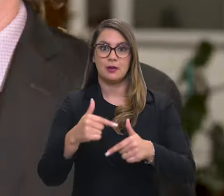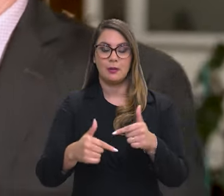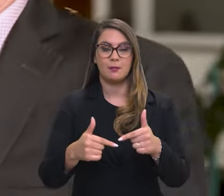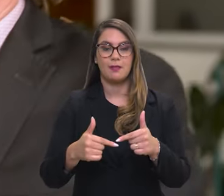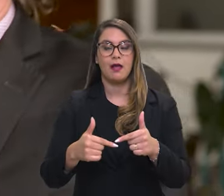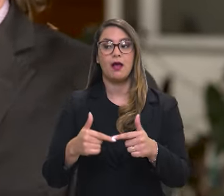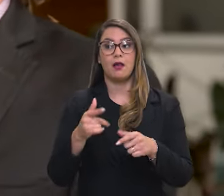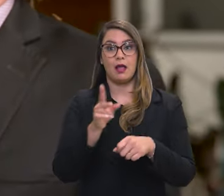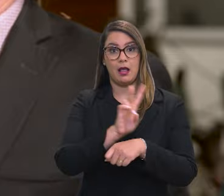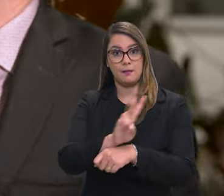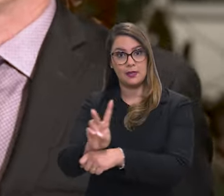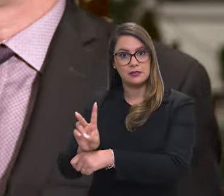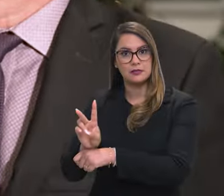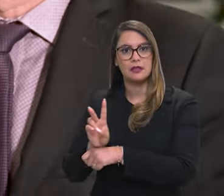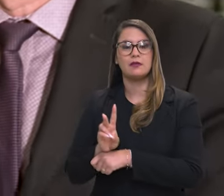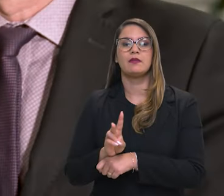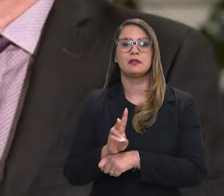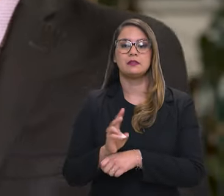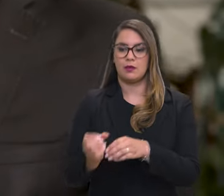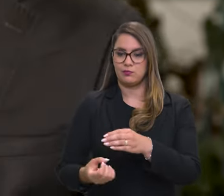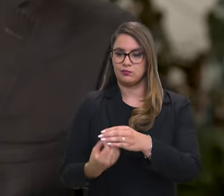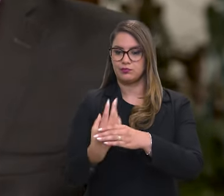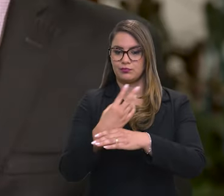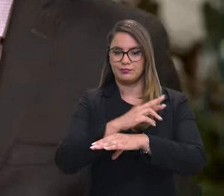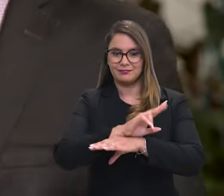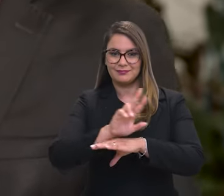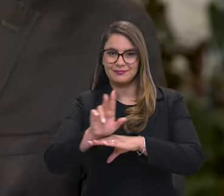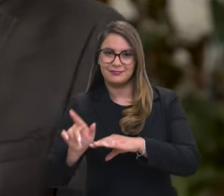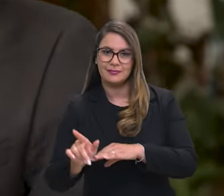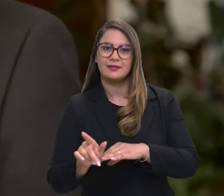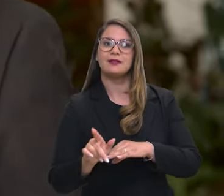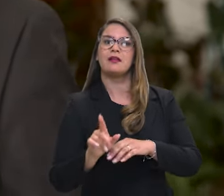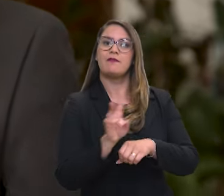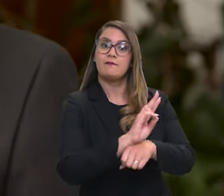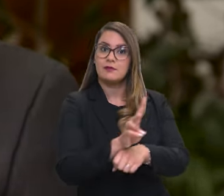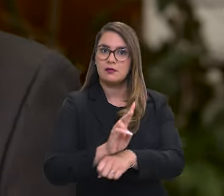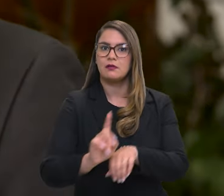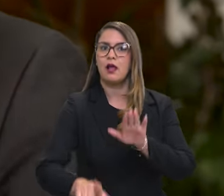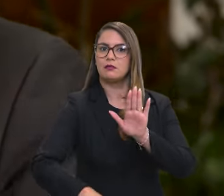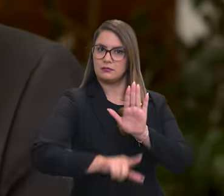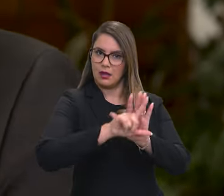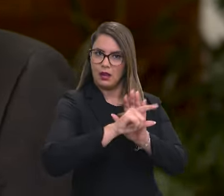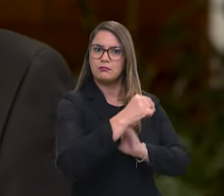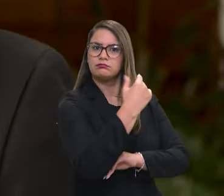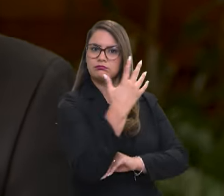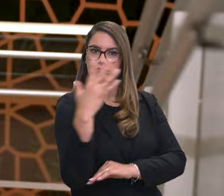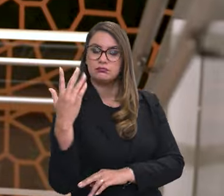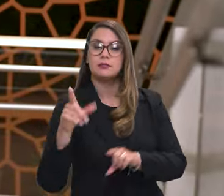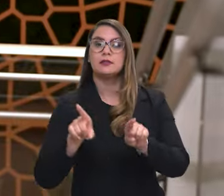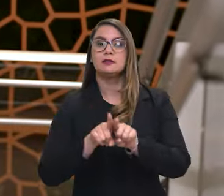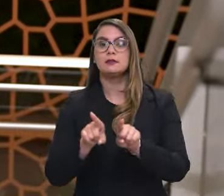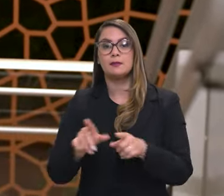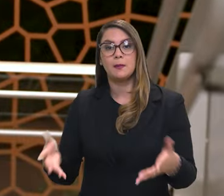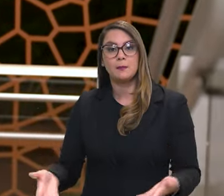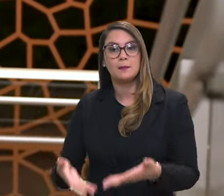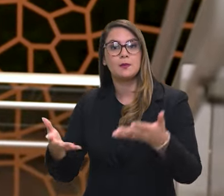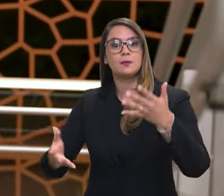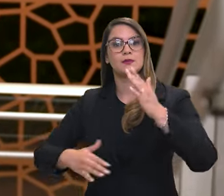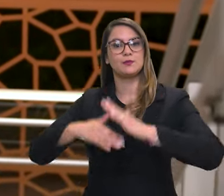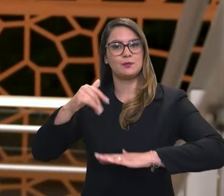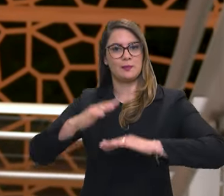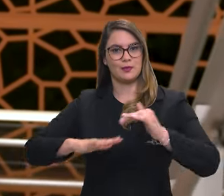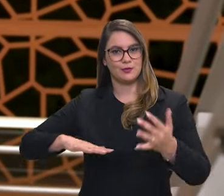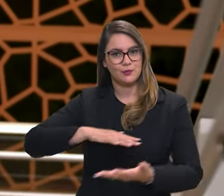atuação, desde a preservação da nossa biodiversidade, na fiscalização do cumprimento das leis ambientais, até na